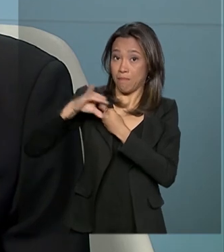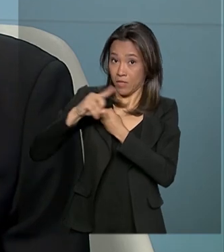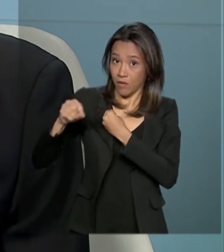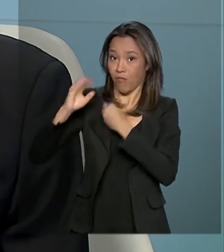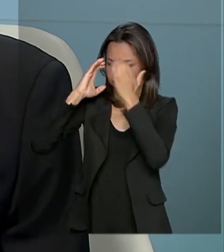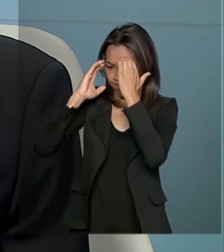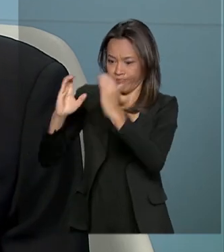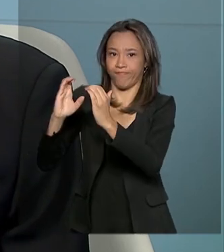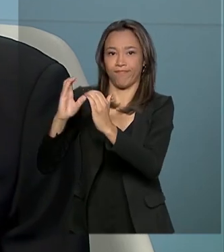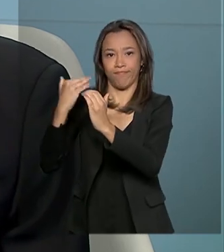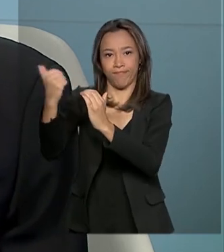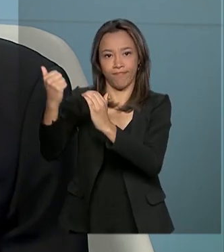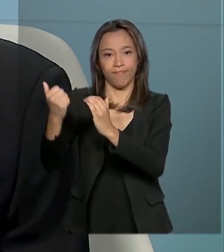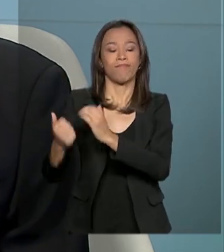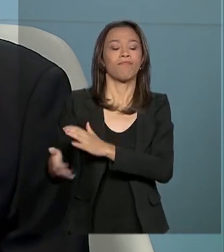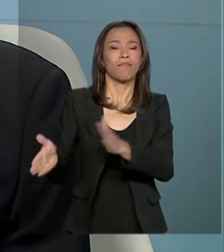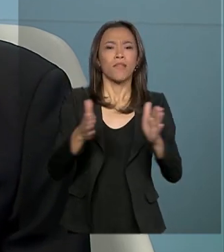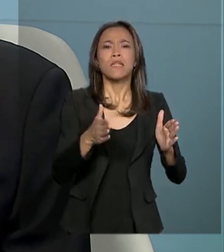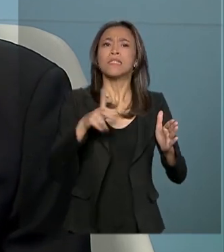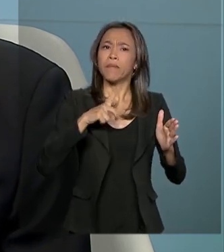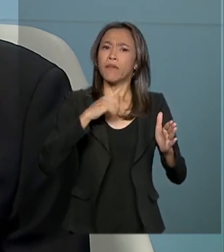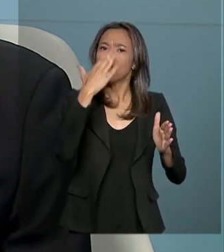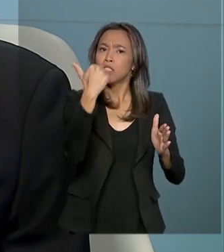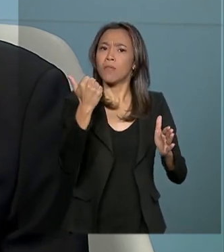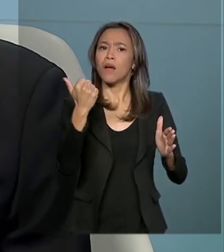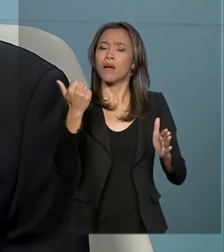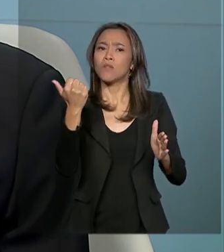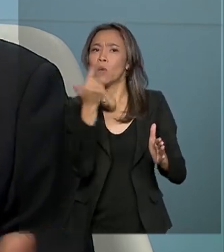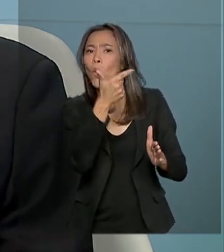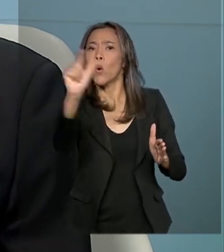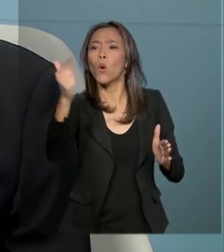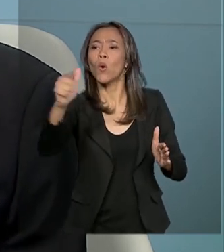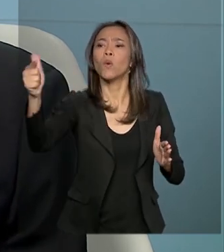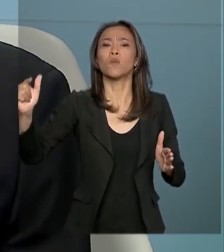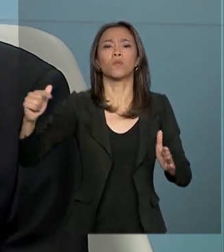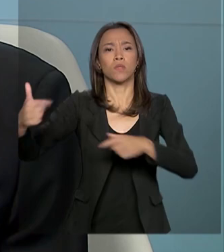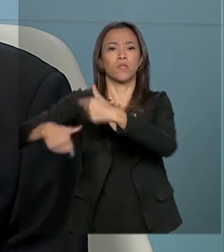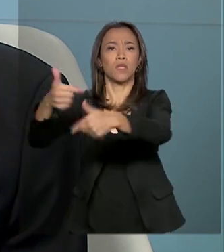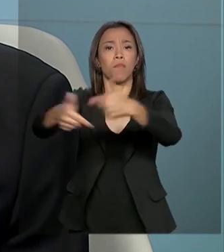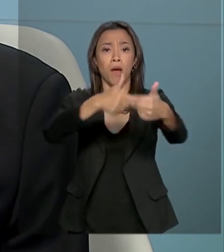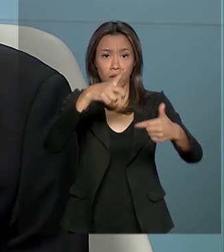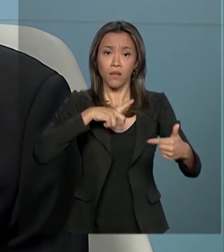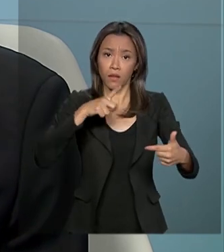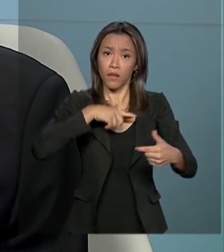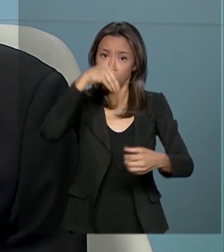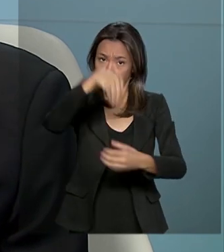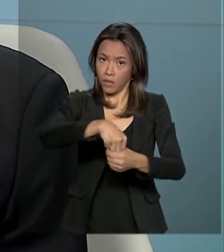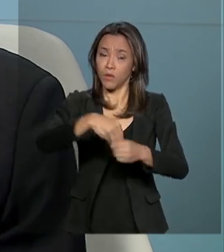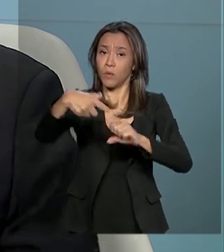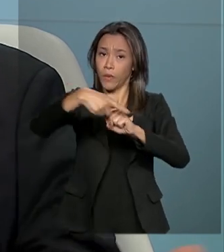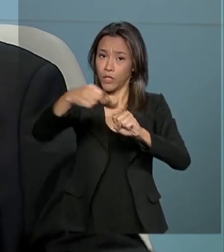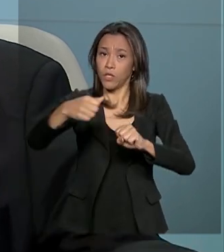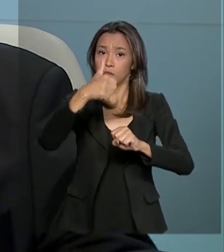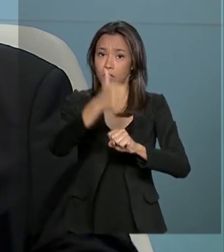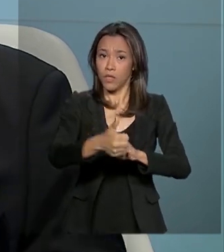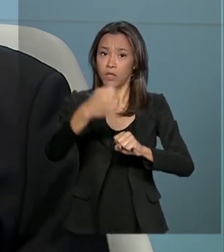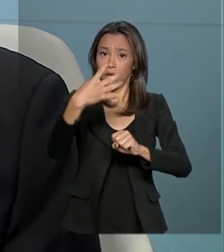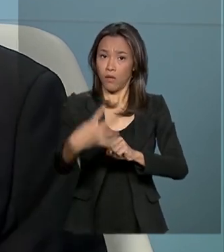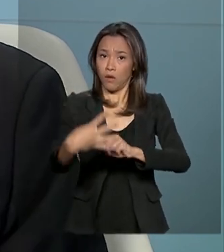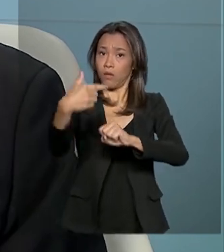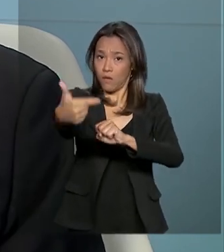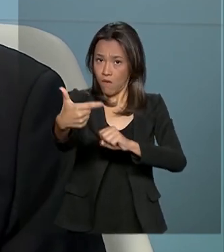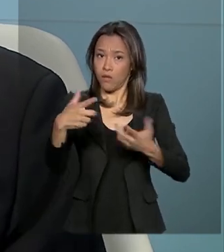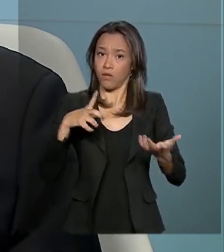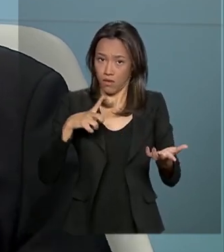nós fomos recebendo missões completamente fora das missões constitucionais que estão previstas no artigo 142. Agora mesmo nós tivemos dois